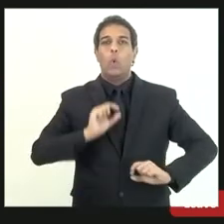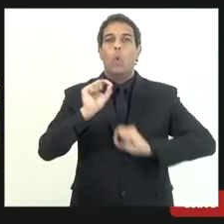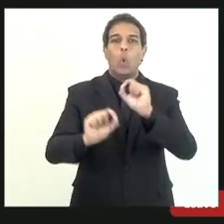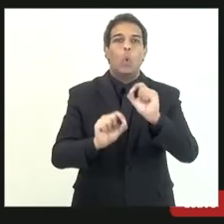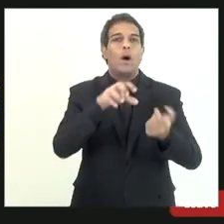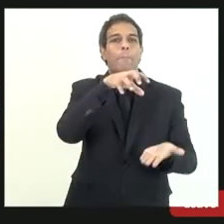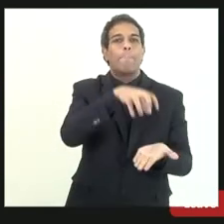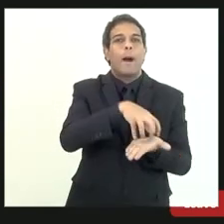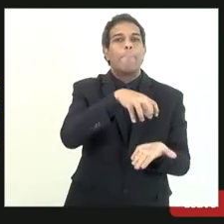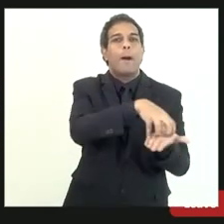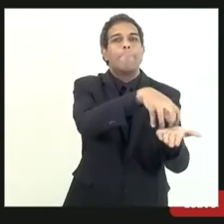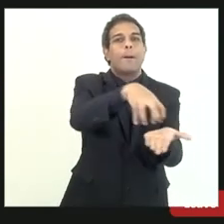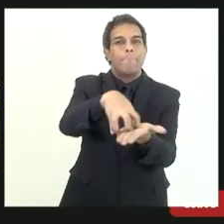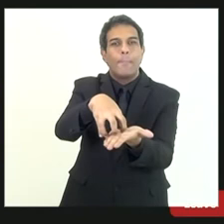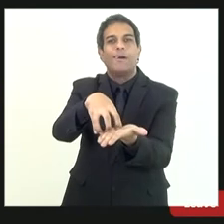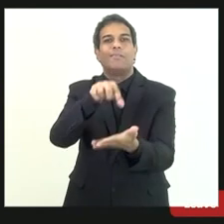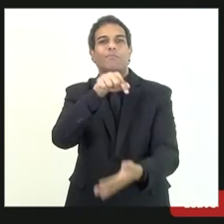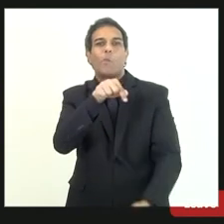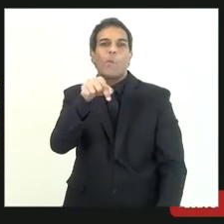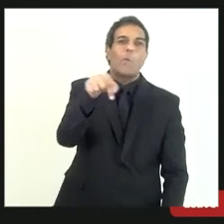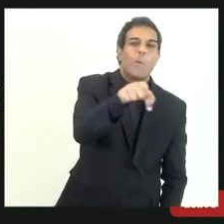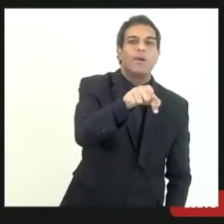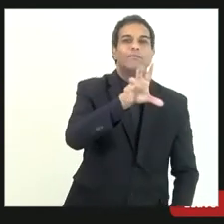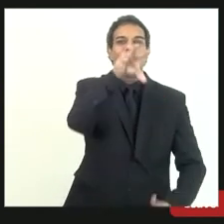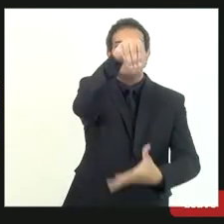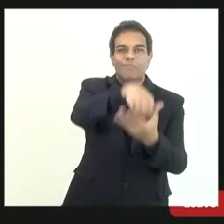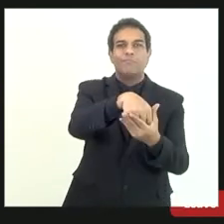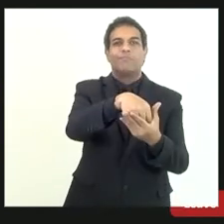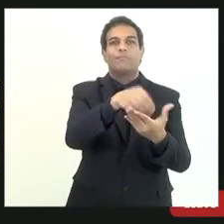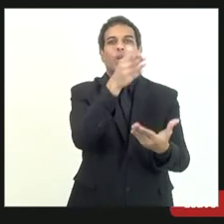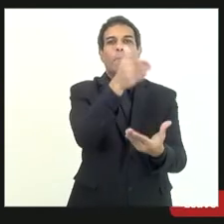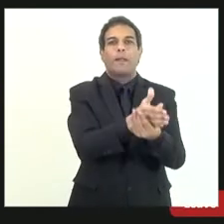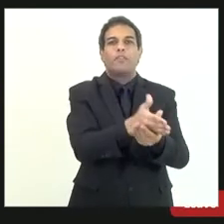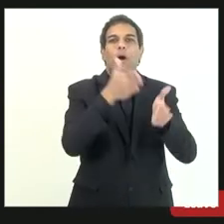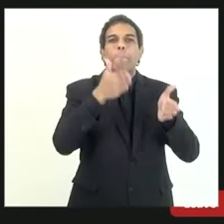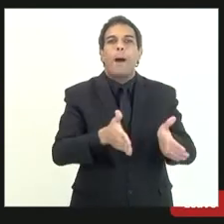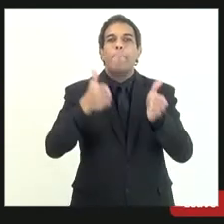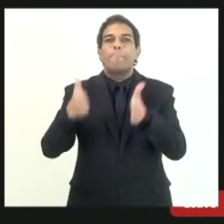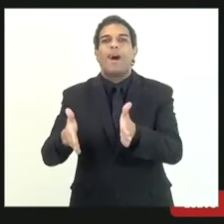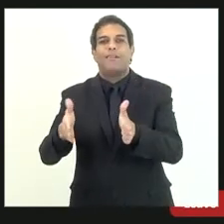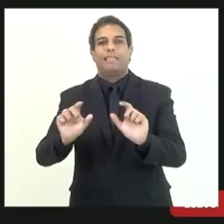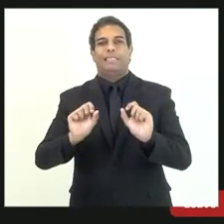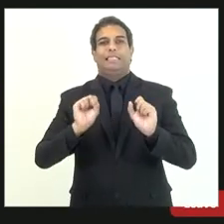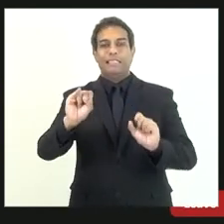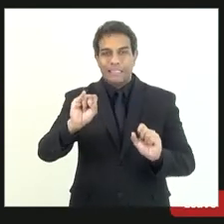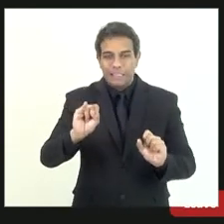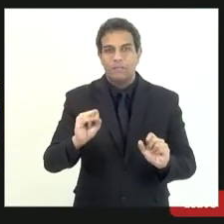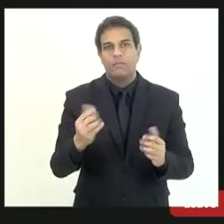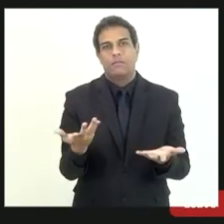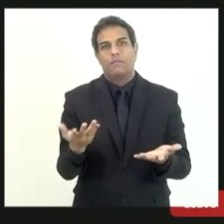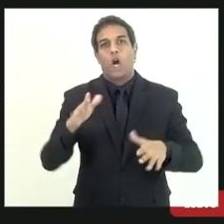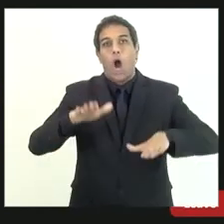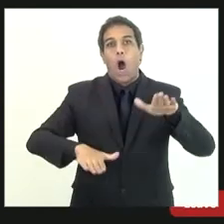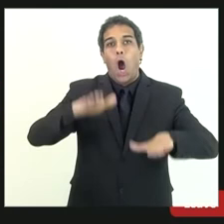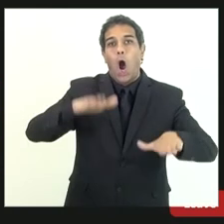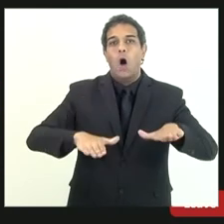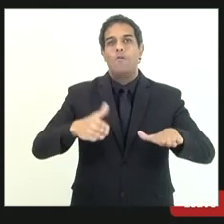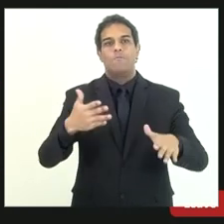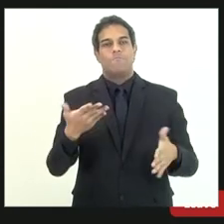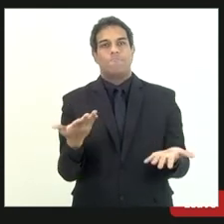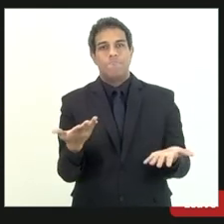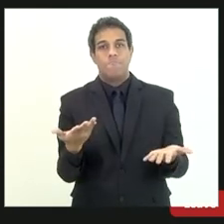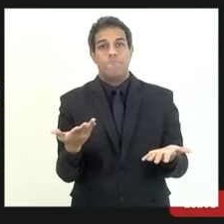varas também possuem seus procedimentos internos e se eles forem em alguns momentos